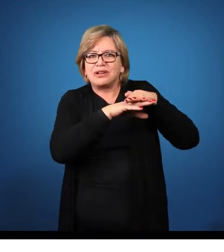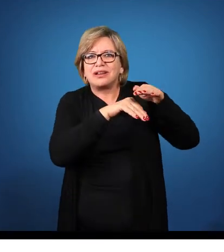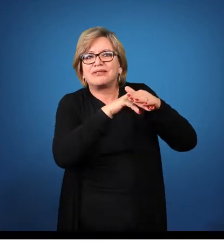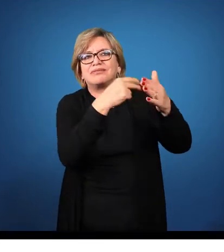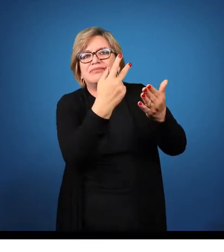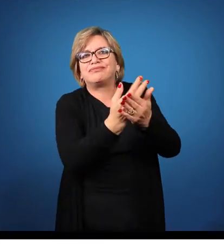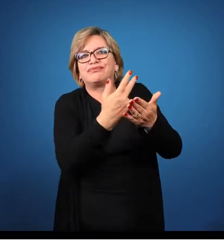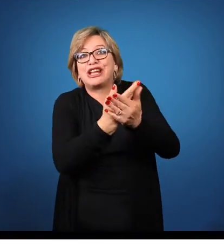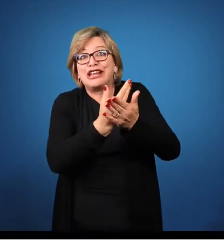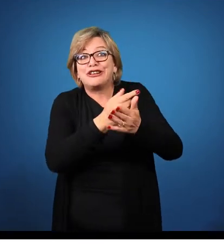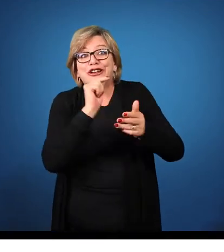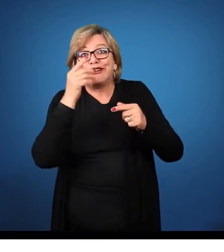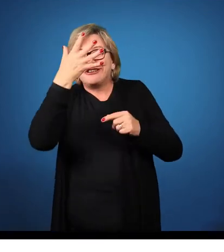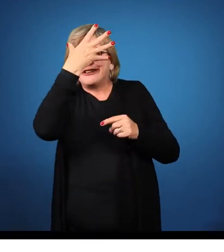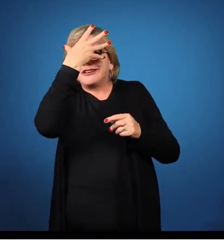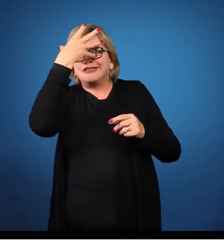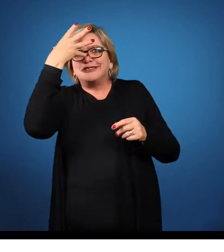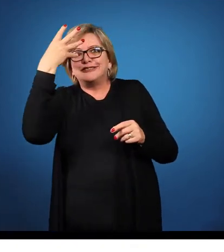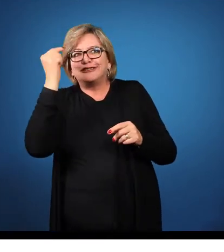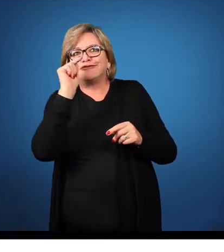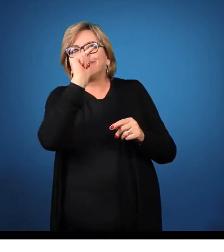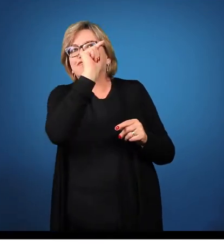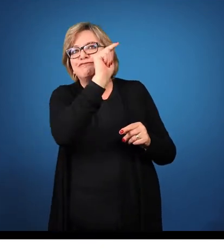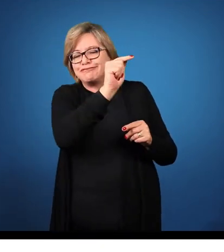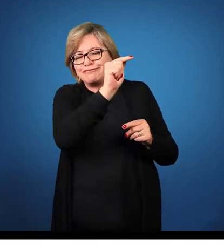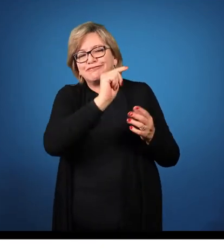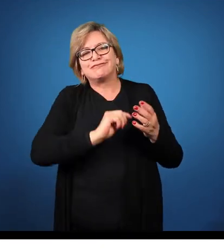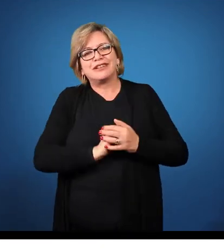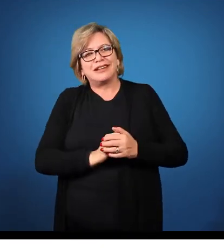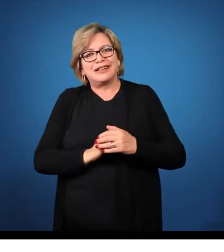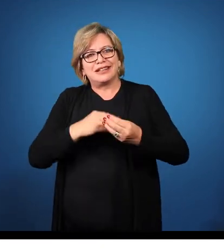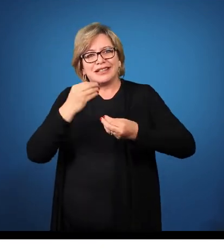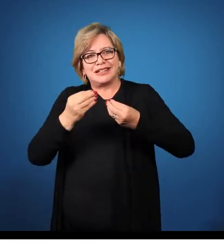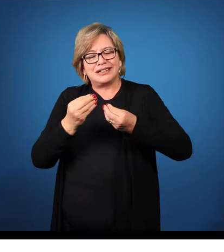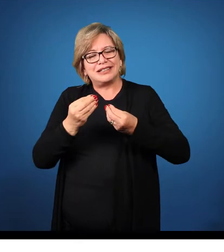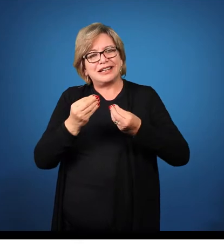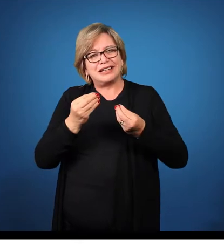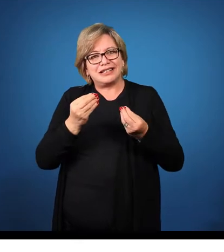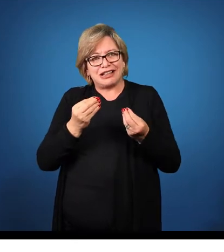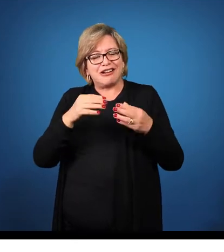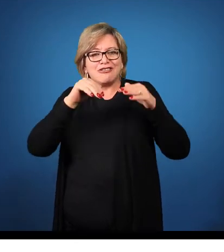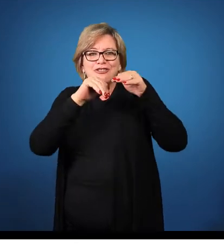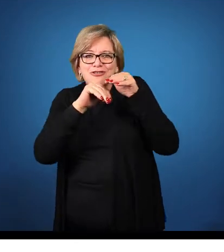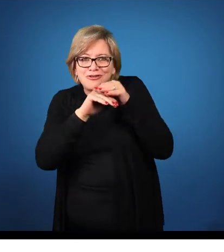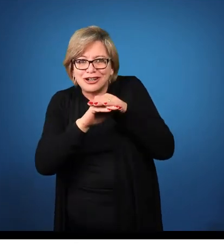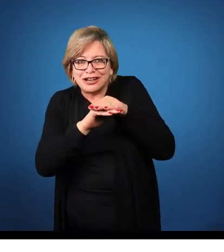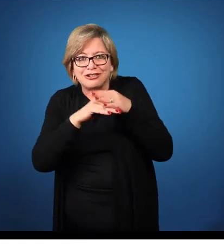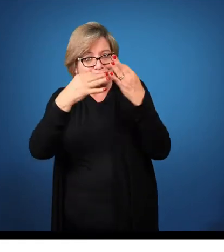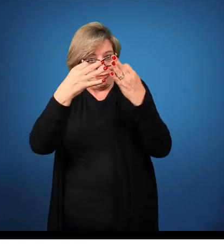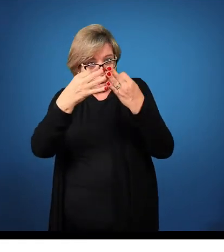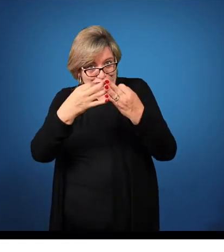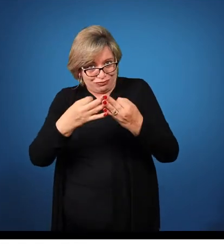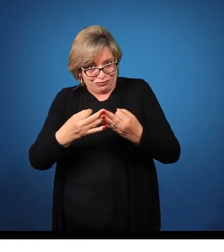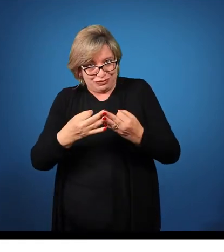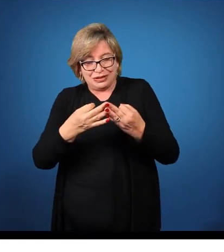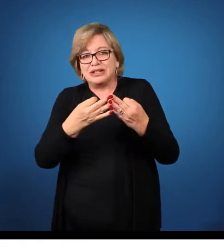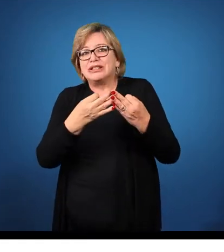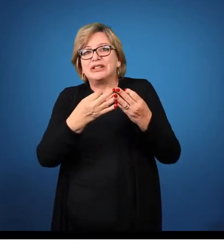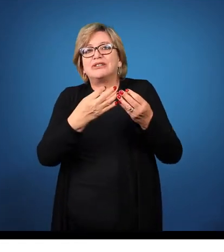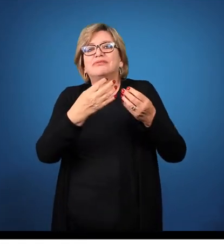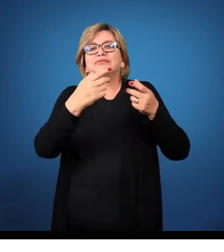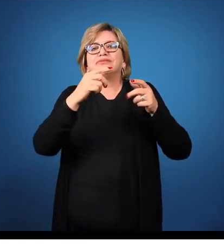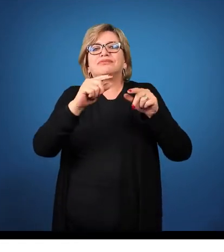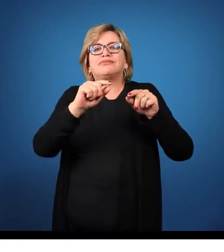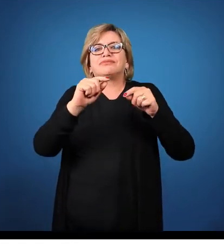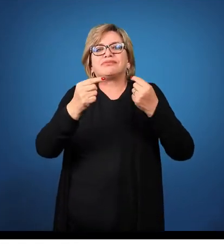errado. Eles tinham esquecido de pegar esse produto, ou seja, ele estava armazenado de maneira errada,